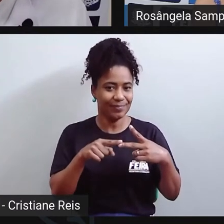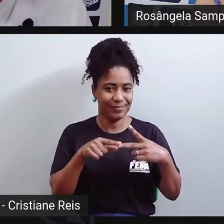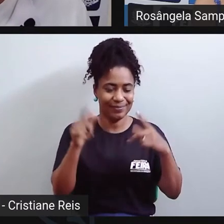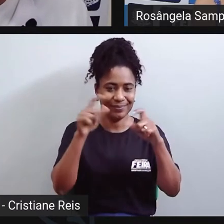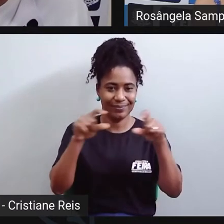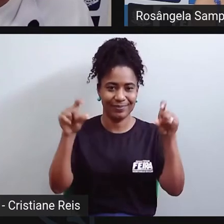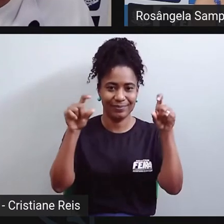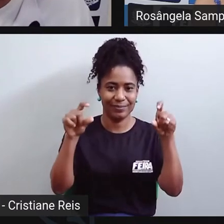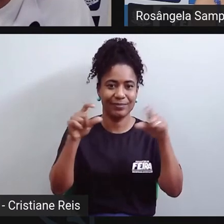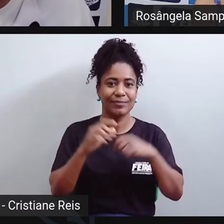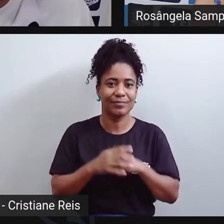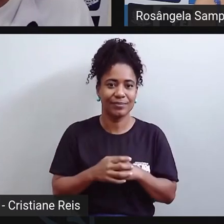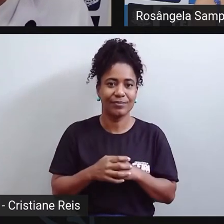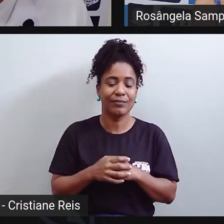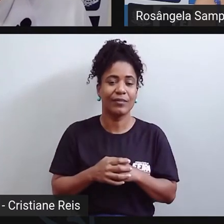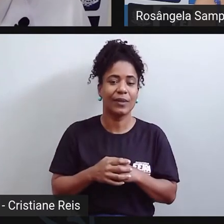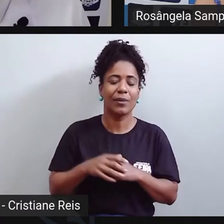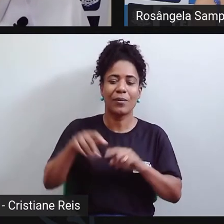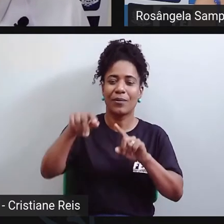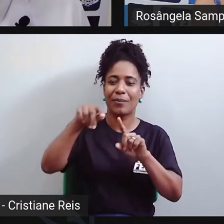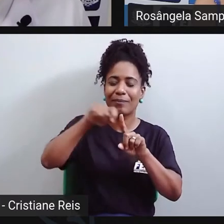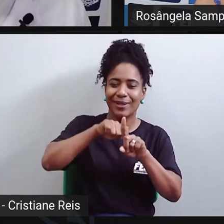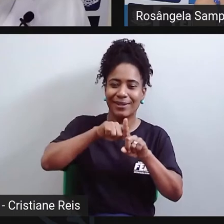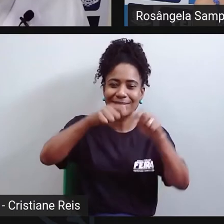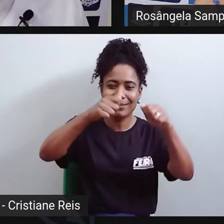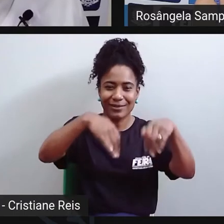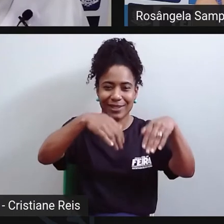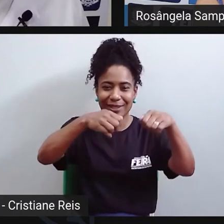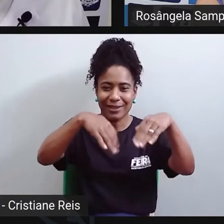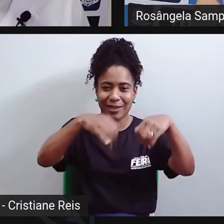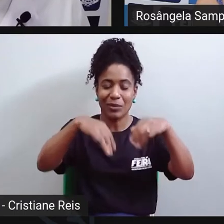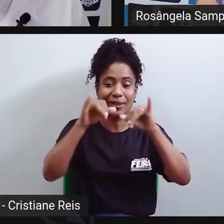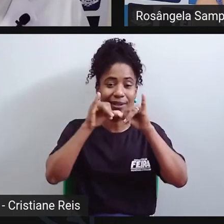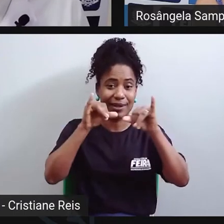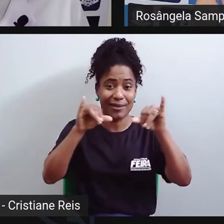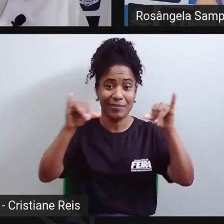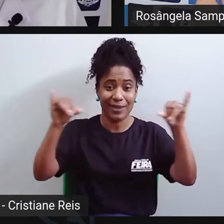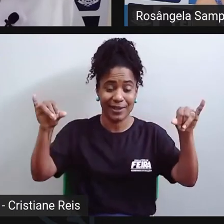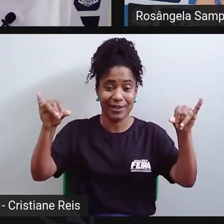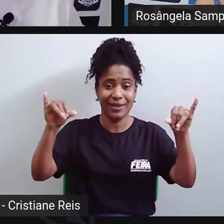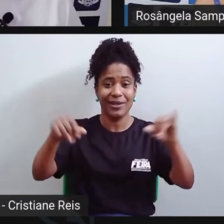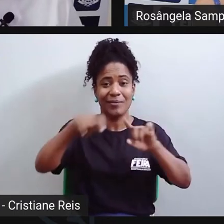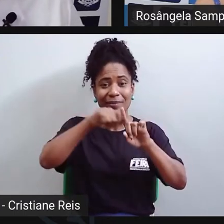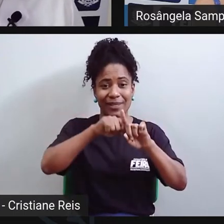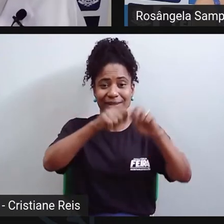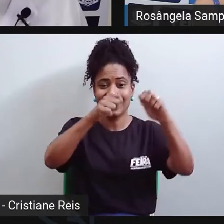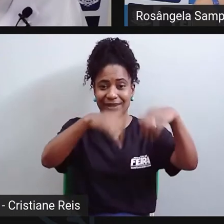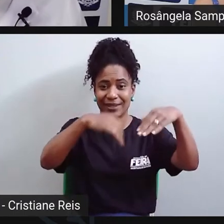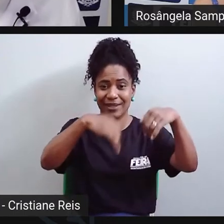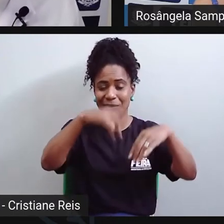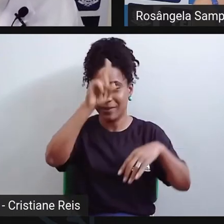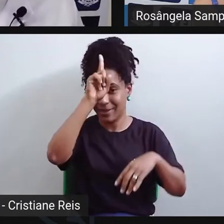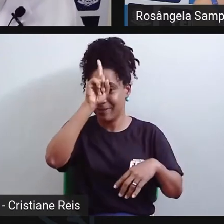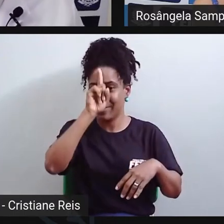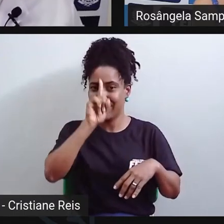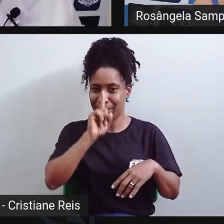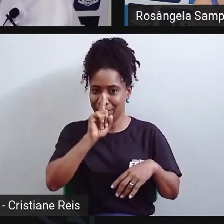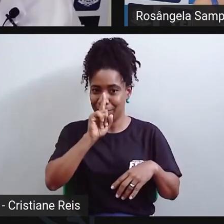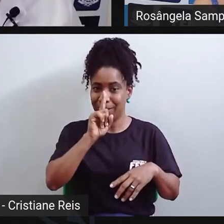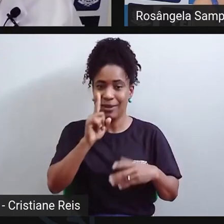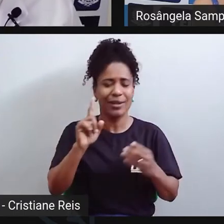Recentemente, a gente teve a campanha do Setembro Amarelo, né, que é uma campanha de prevenção ao suicídio. E aí,